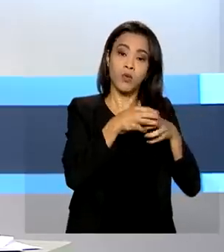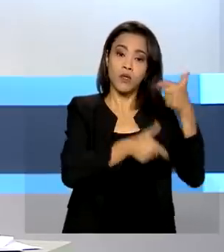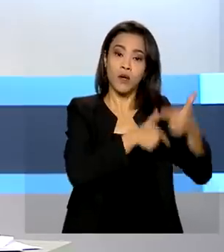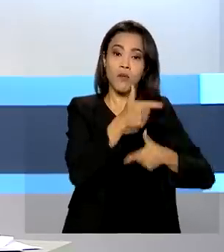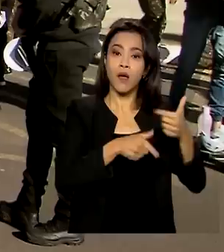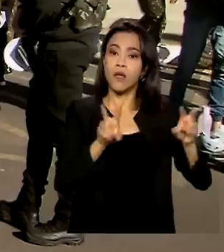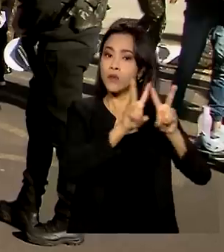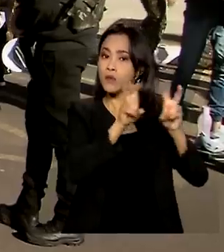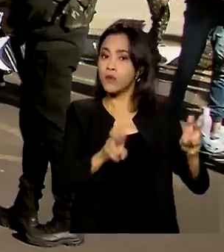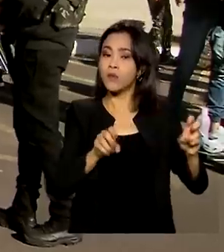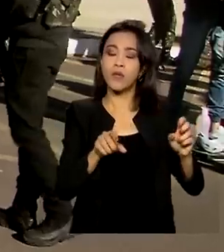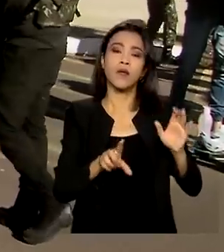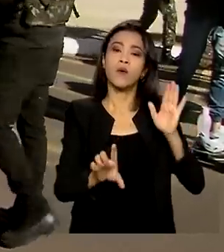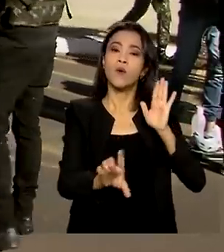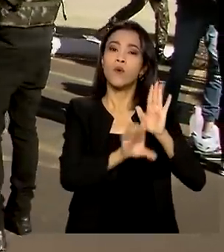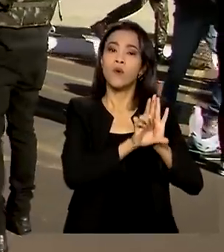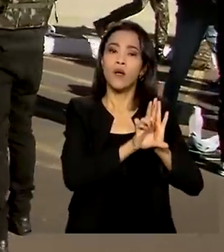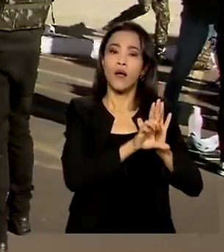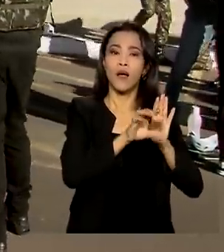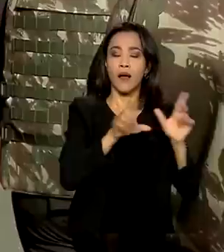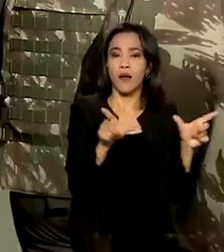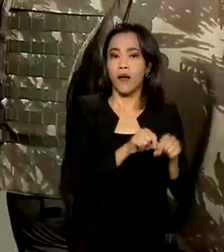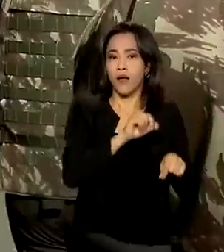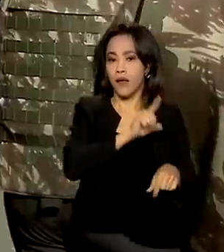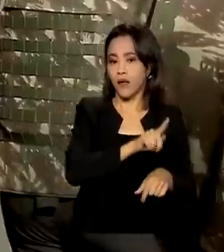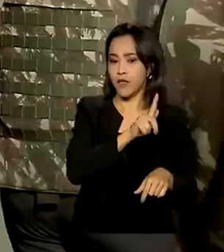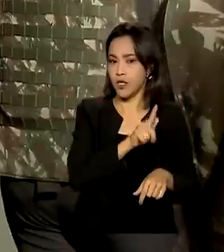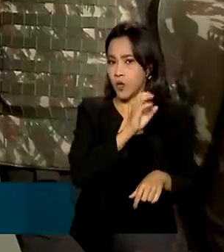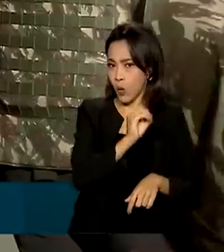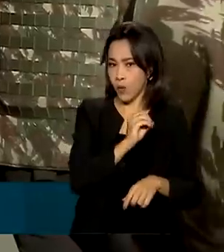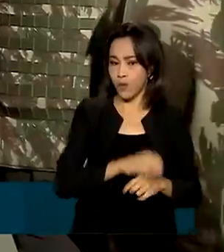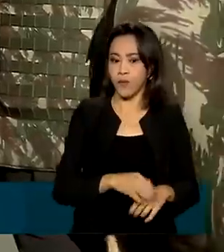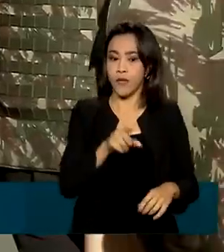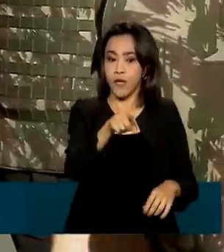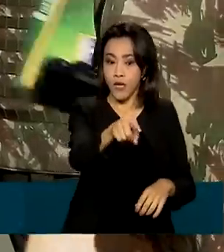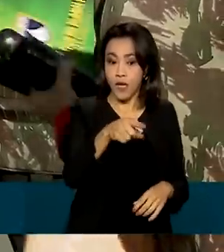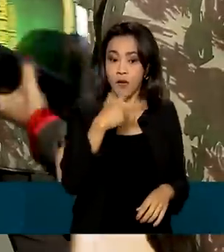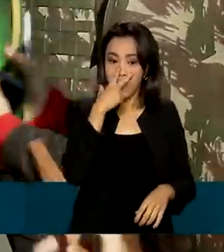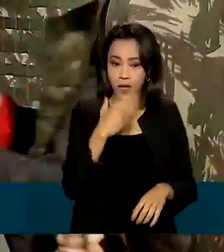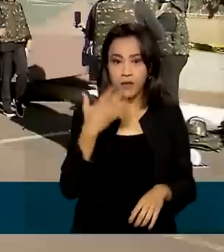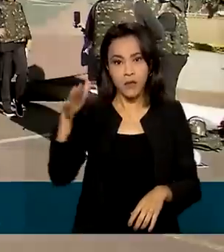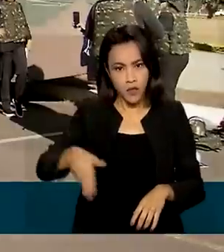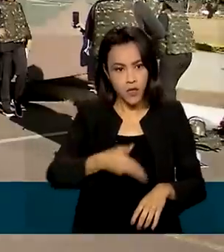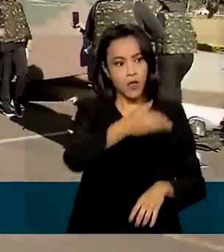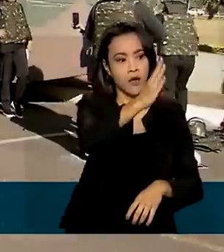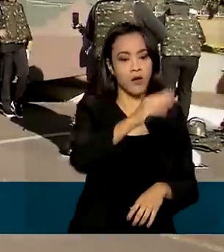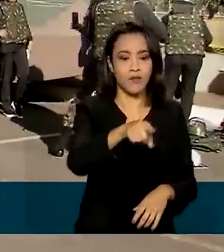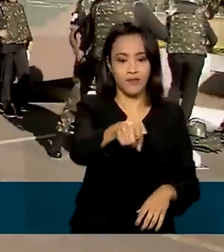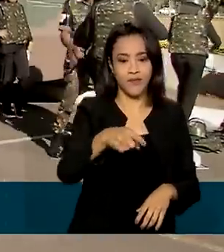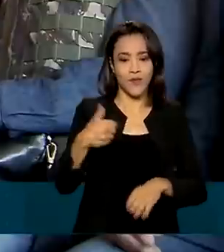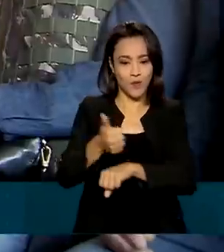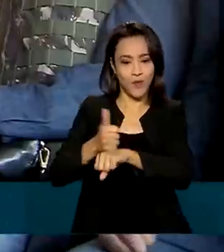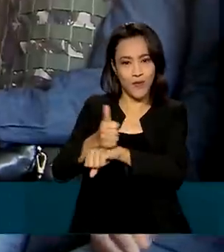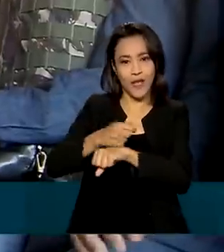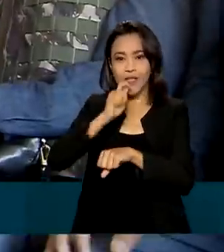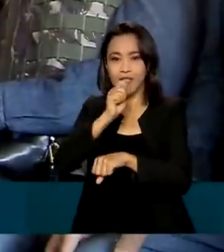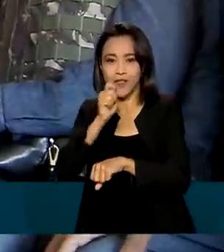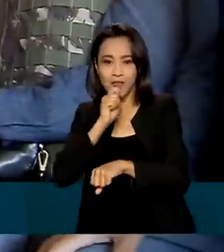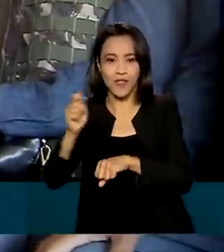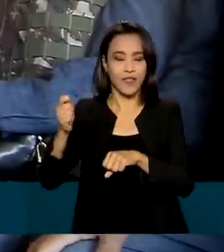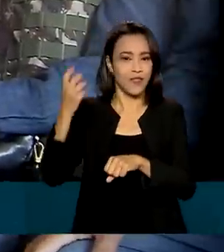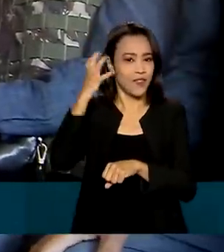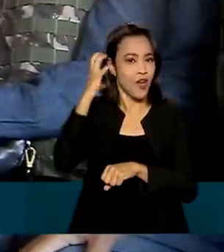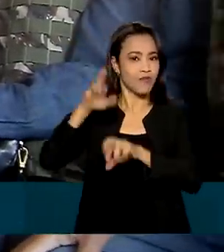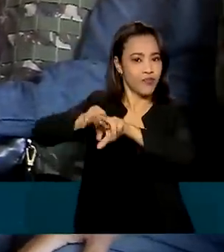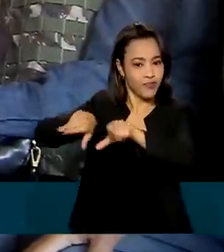e da ordem. Devidamente equipados como se fossem para uma missão, os visitantes embarcaram no ônibus